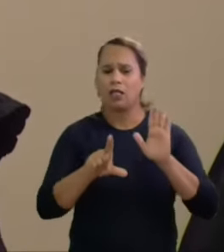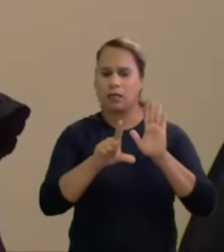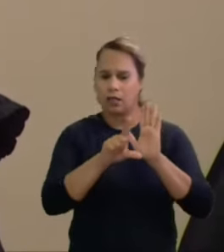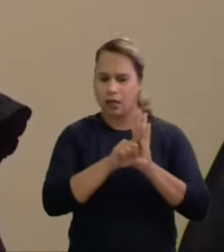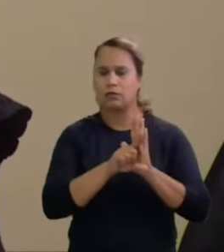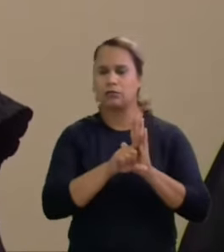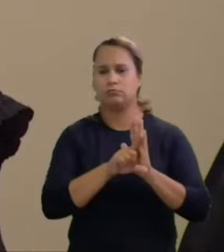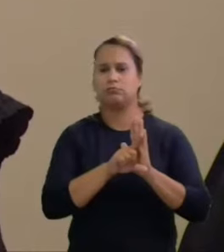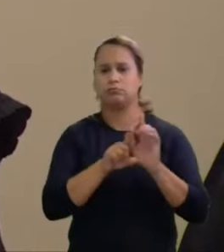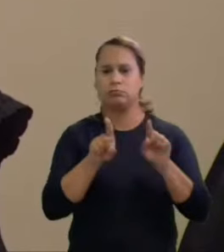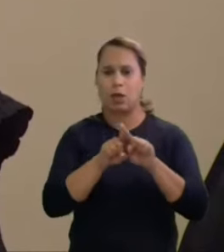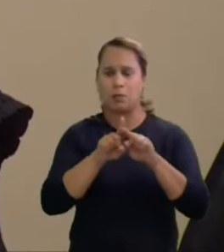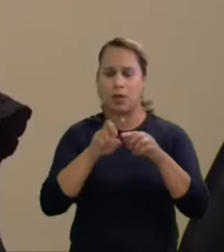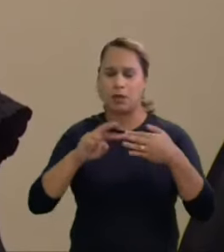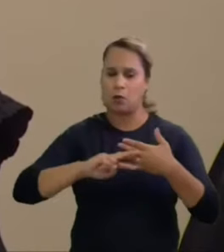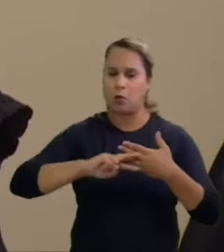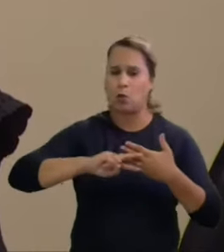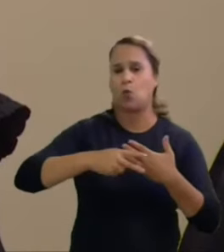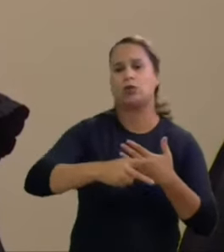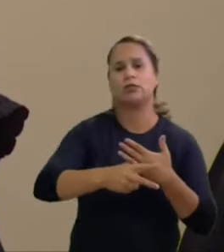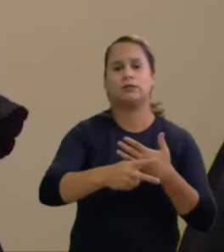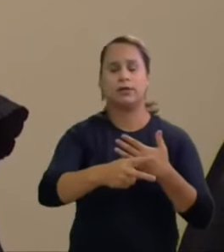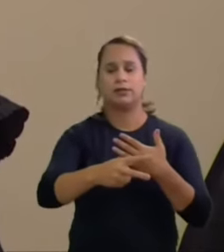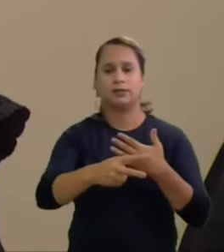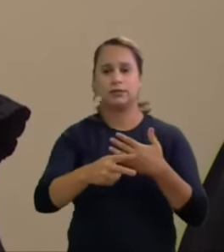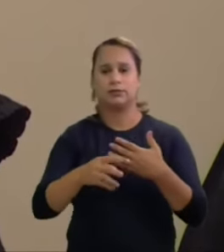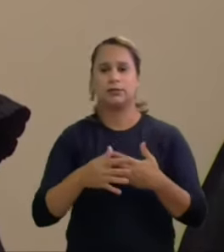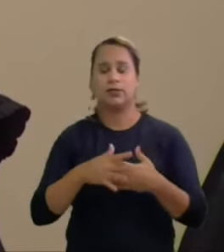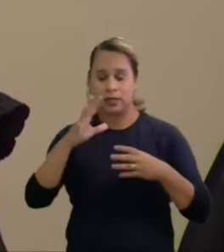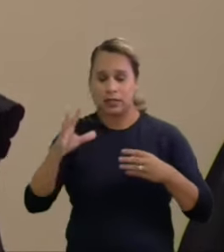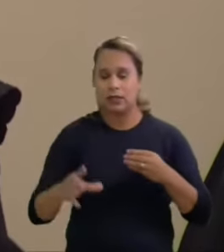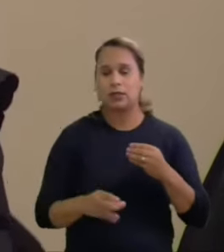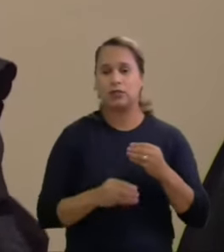e eu acrescento aqui é claro a Constituição Federal